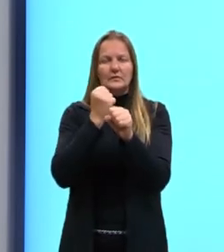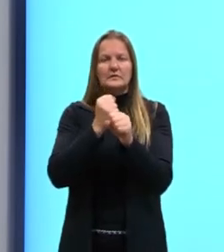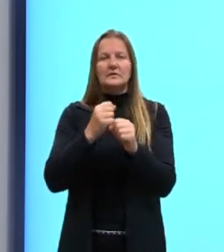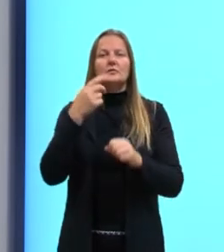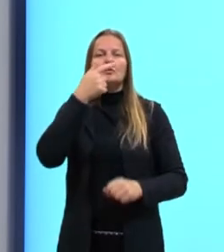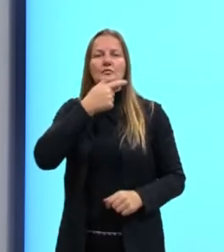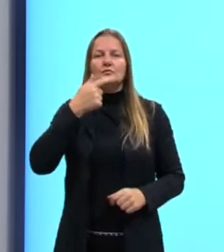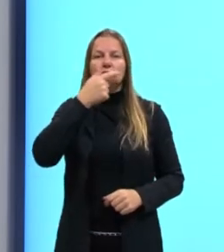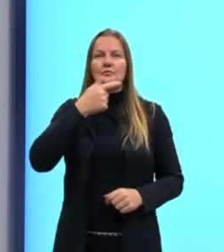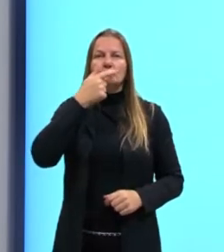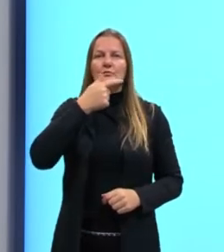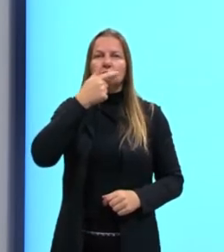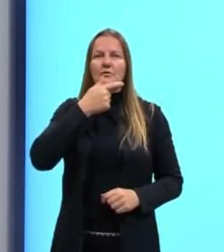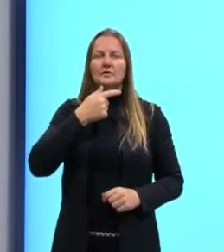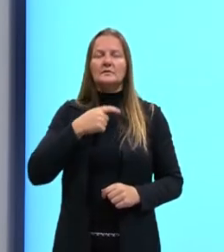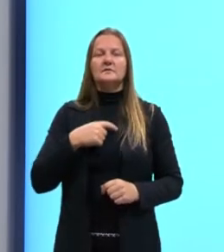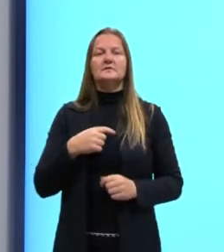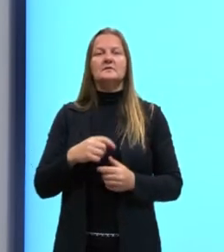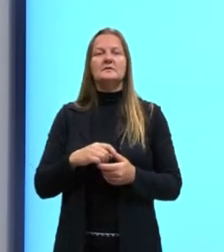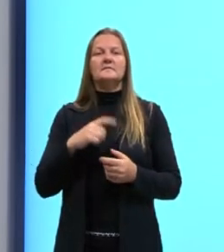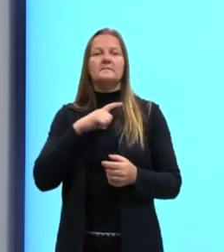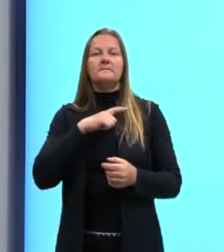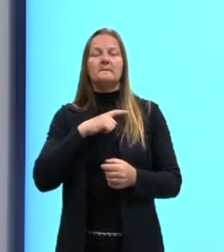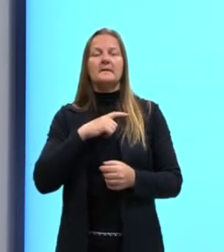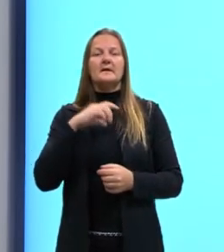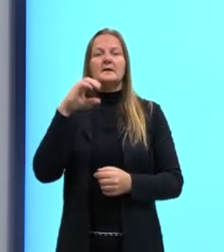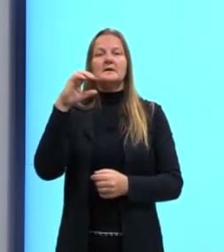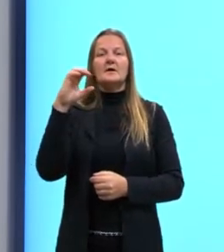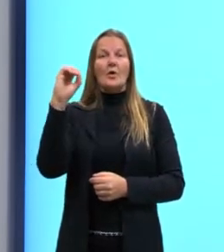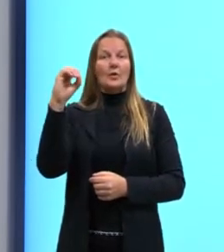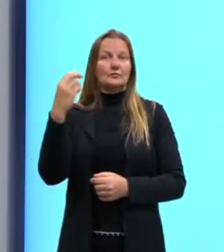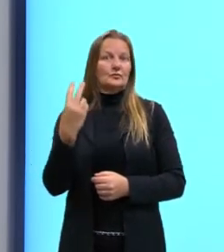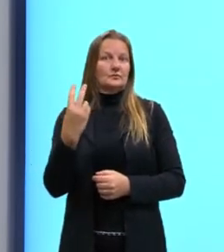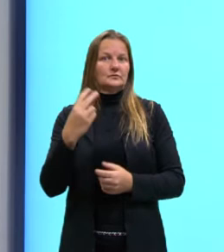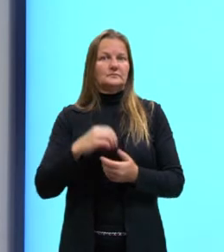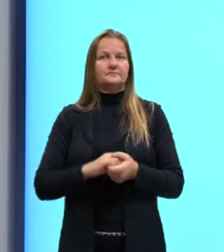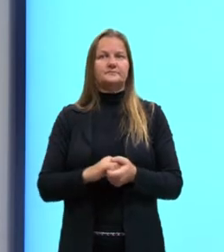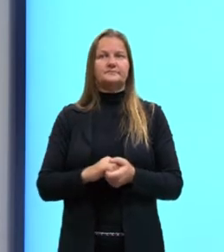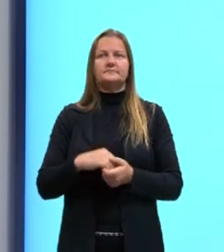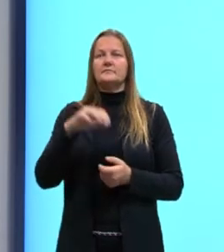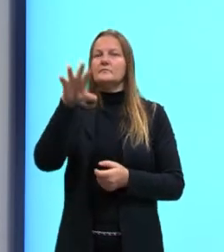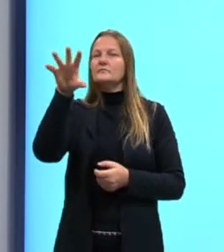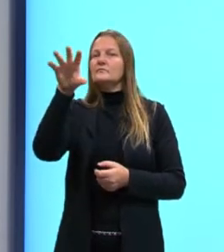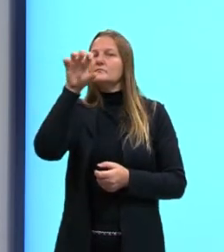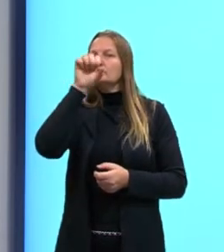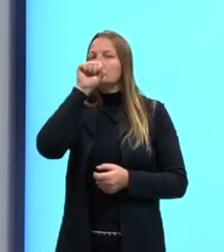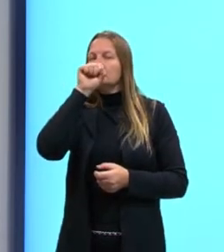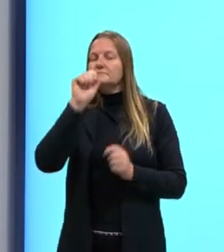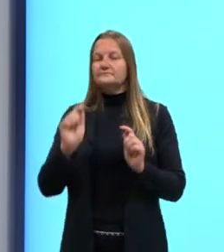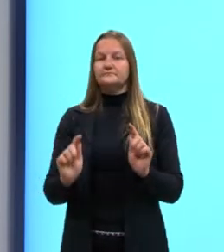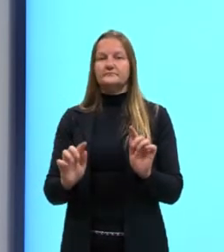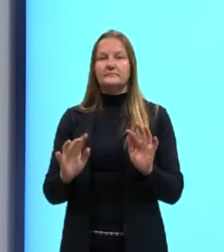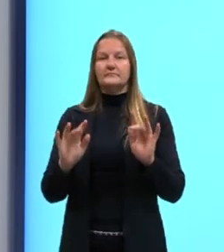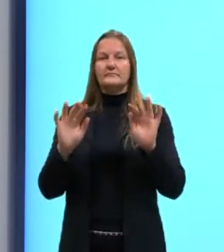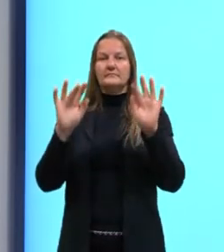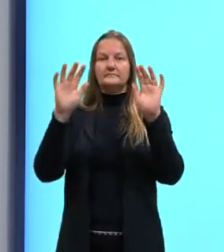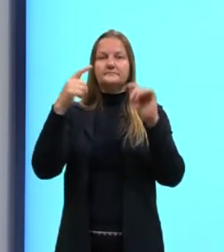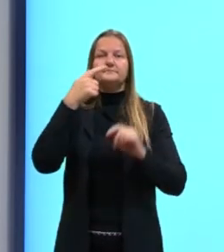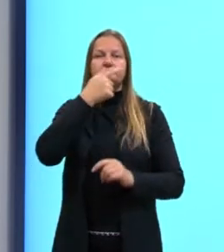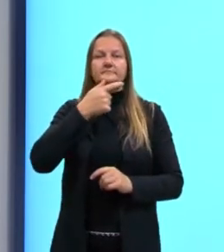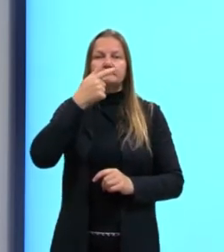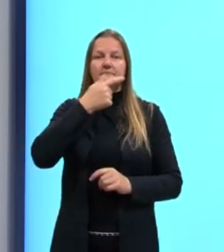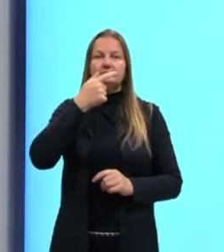glicose e o gás oxigênio. Esse gás oxigênio e essa glicose aqui, ó.